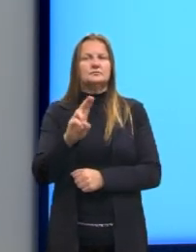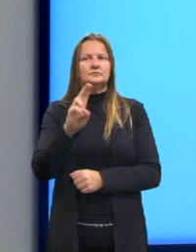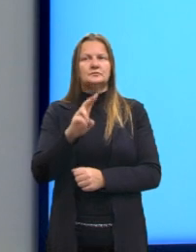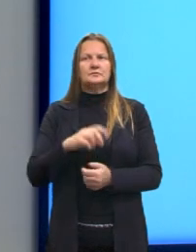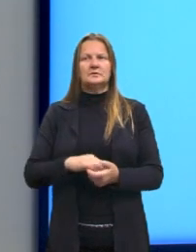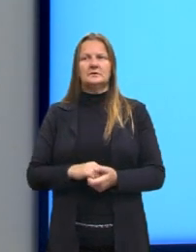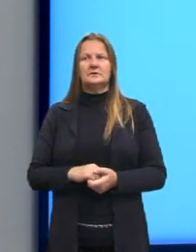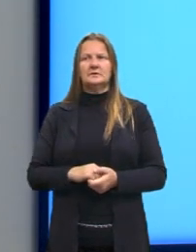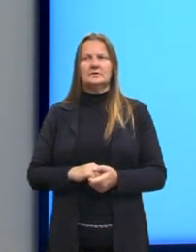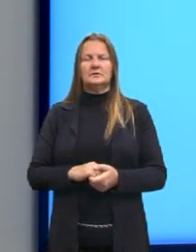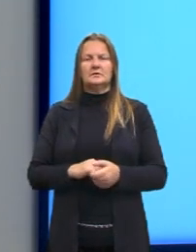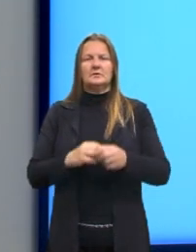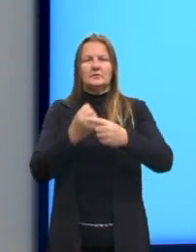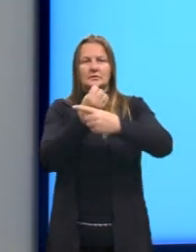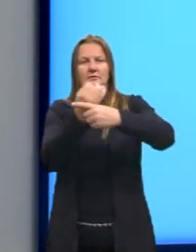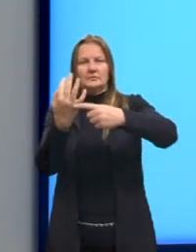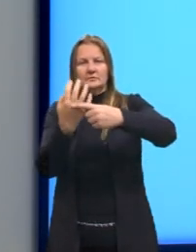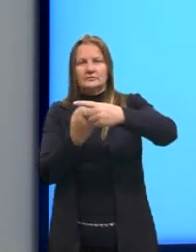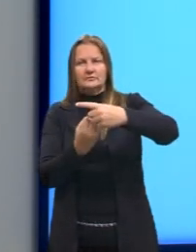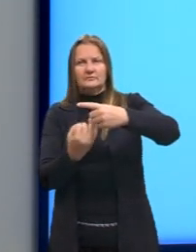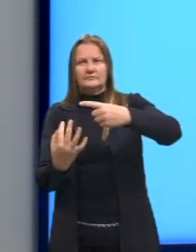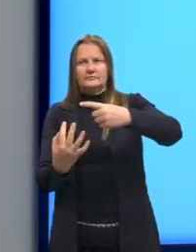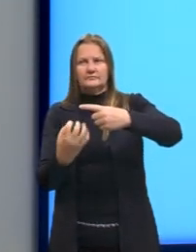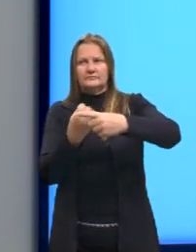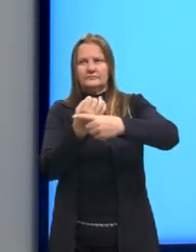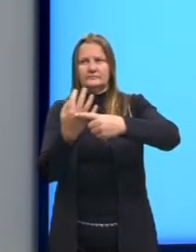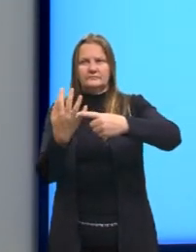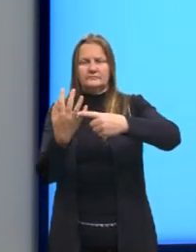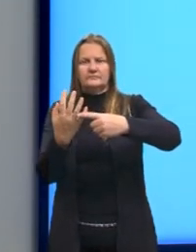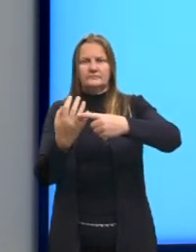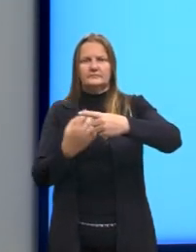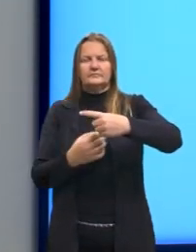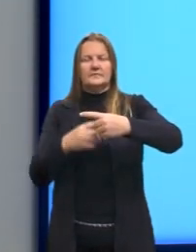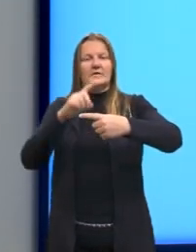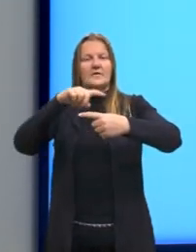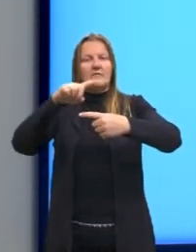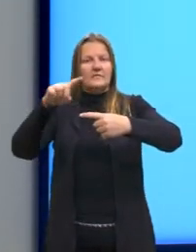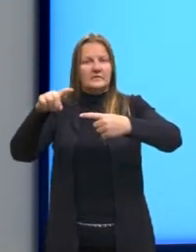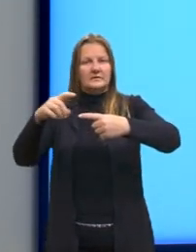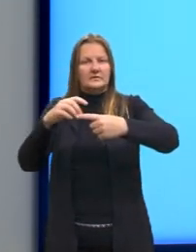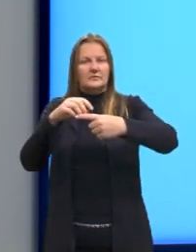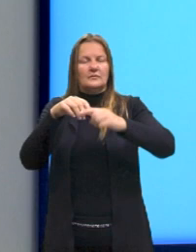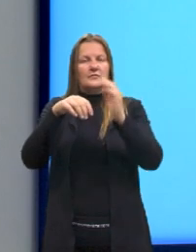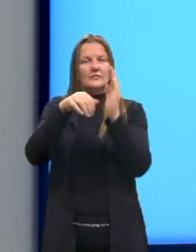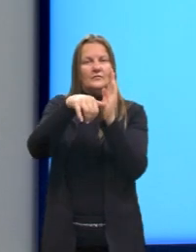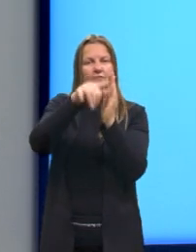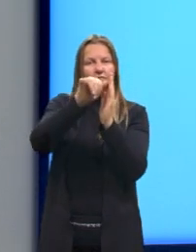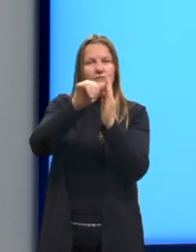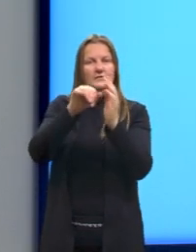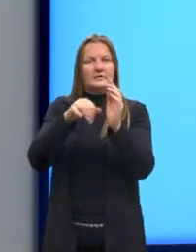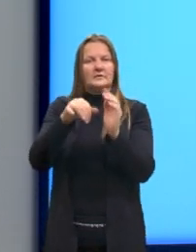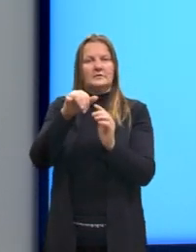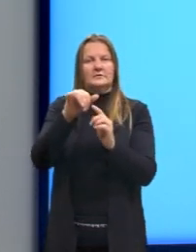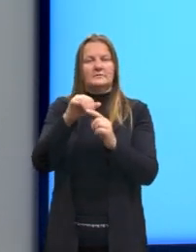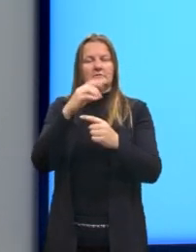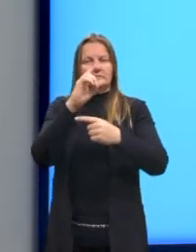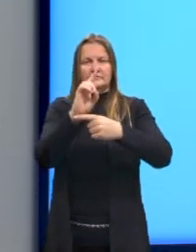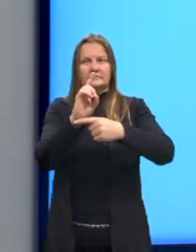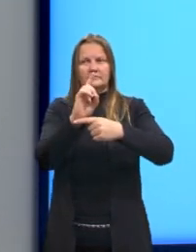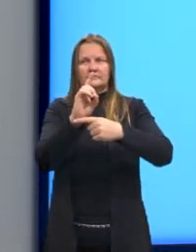né, a fraçãozinha, onde nós teríamos a variação do eixo vertical, que ali foi o D,